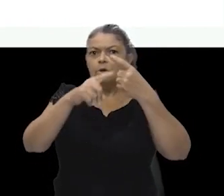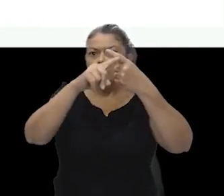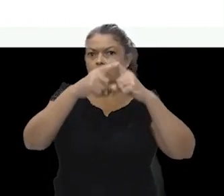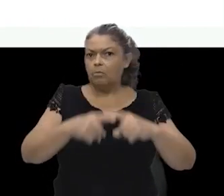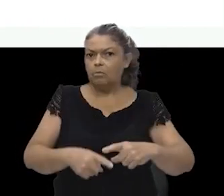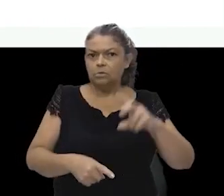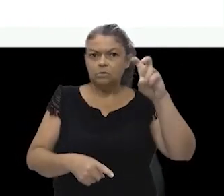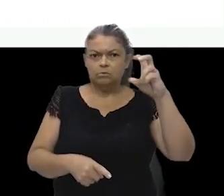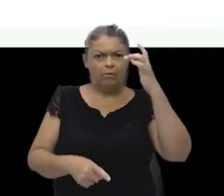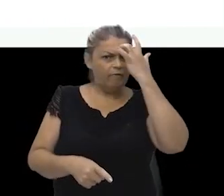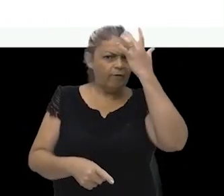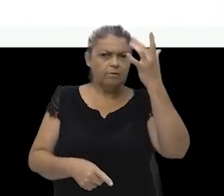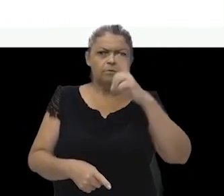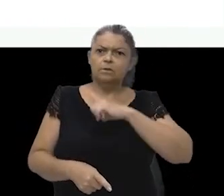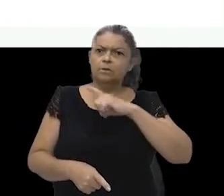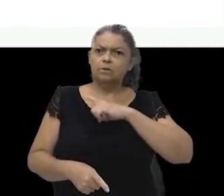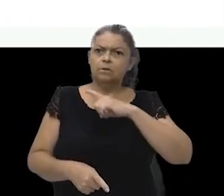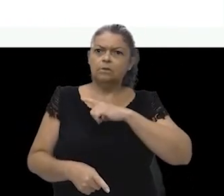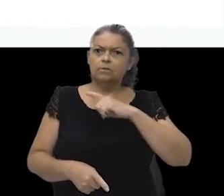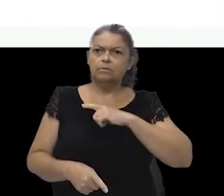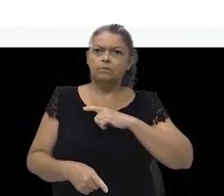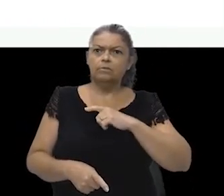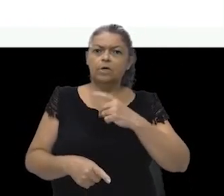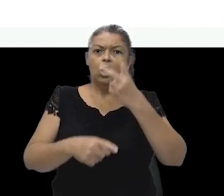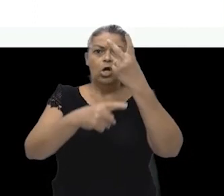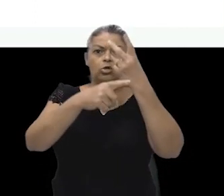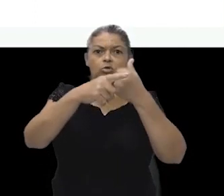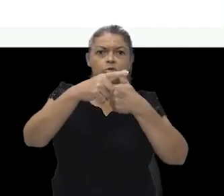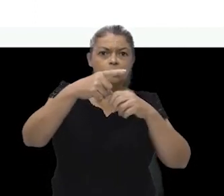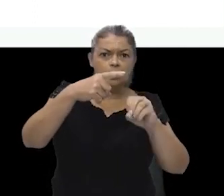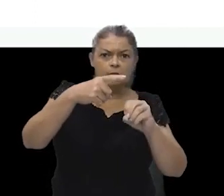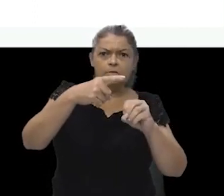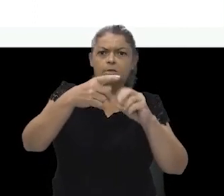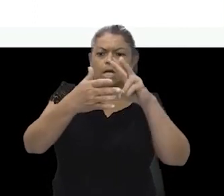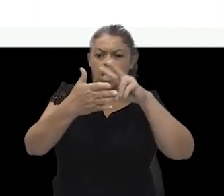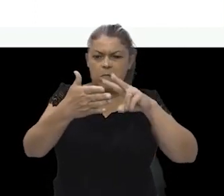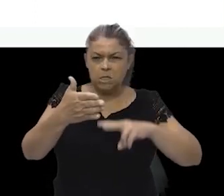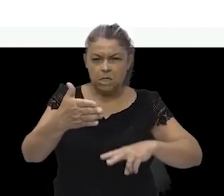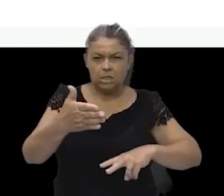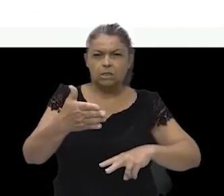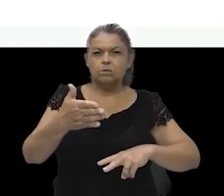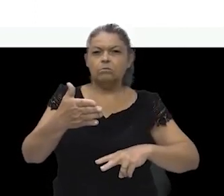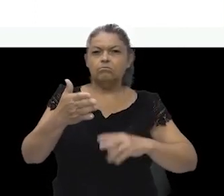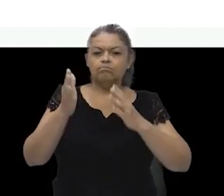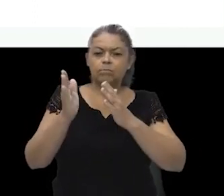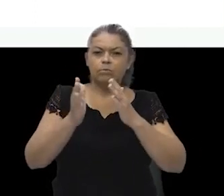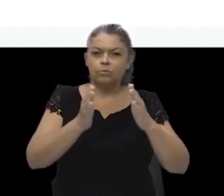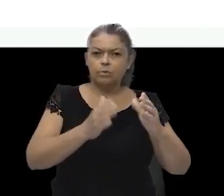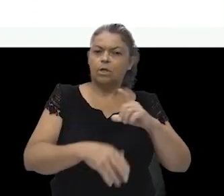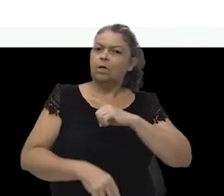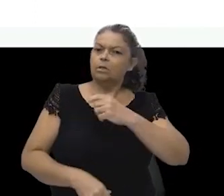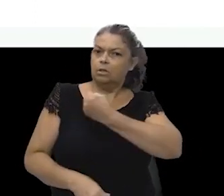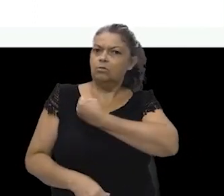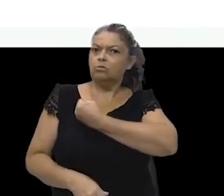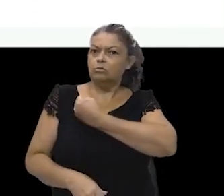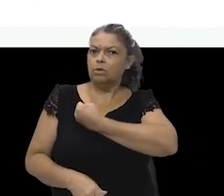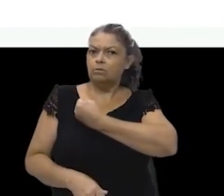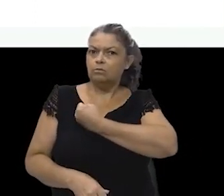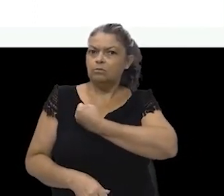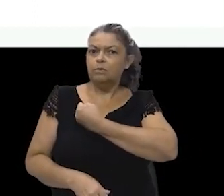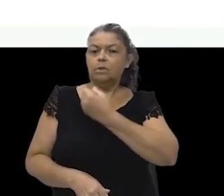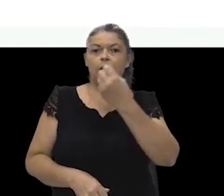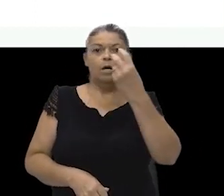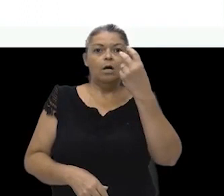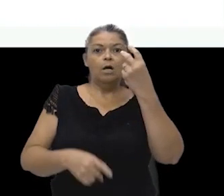tenho aqui, ó, dois décimos em forma de fração. Lendo corretamente a fração, eu vou ter ela em número decimal. Dois